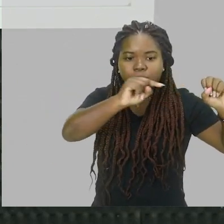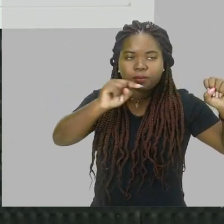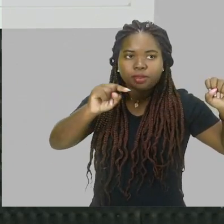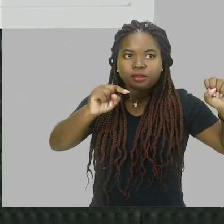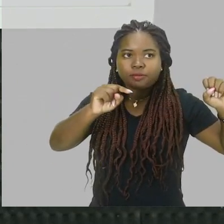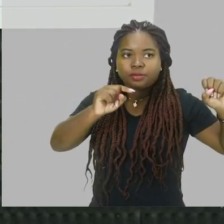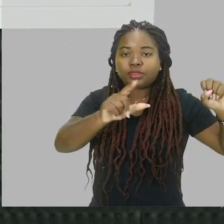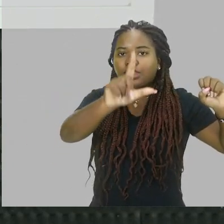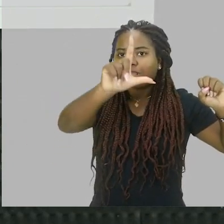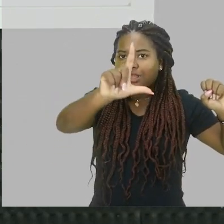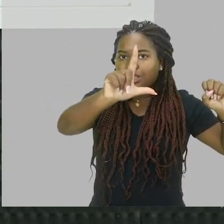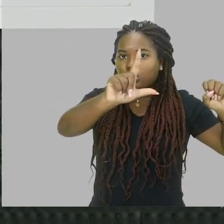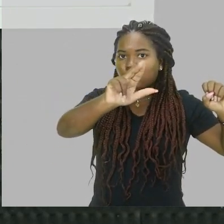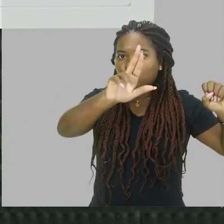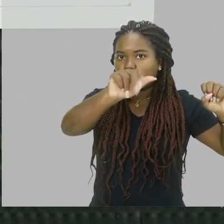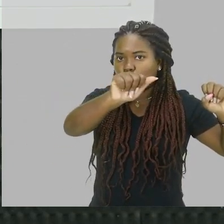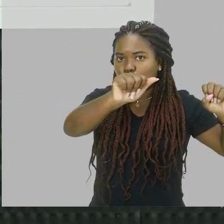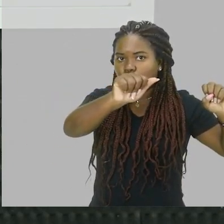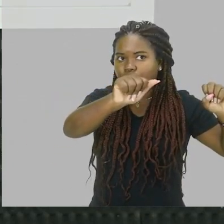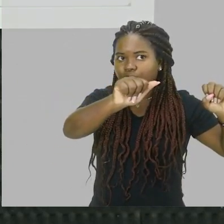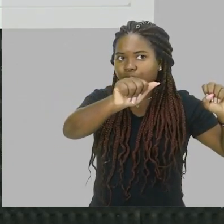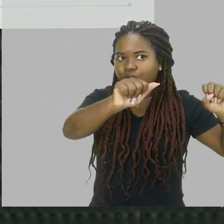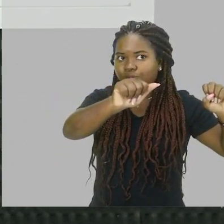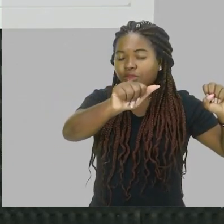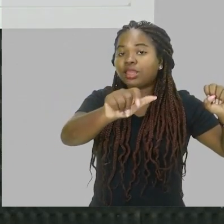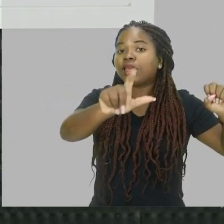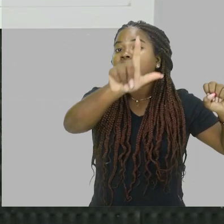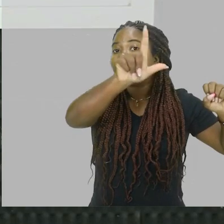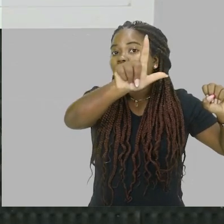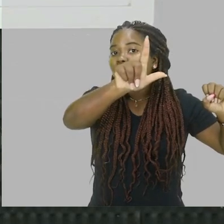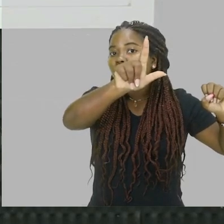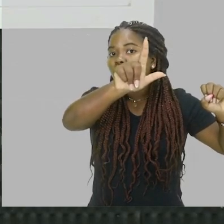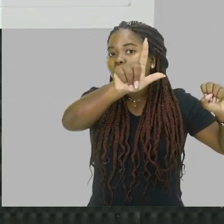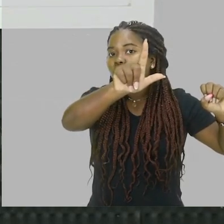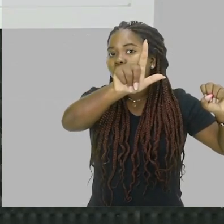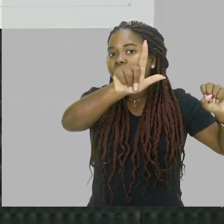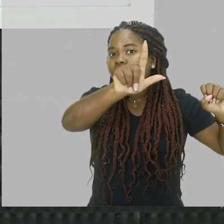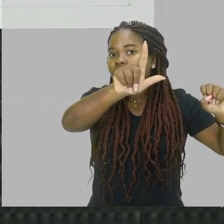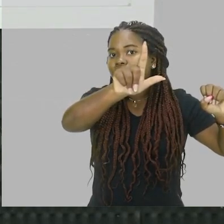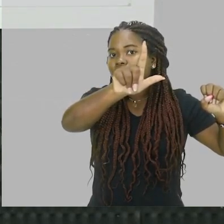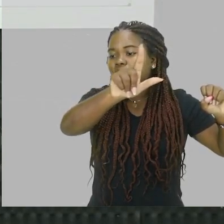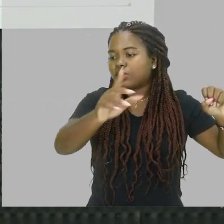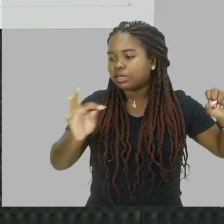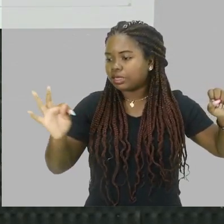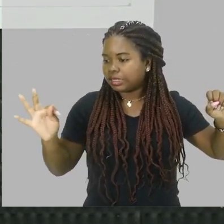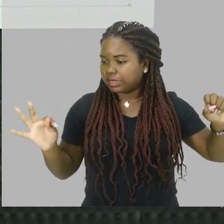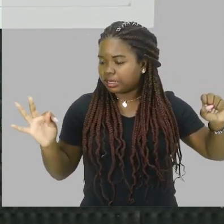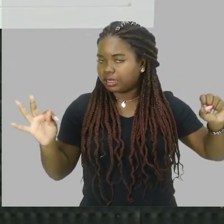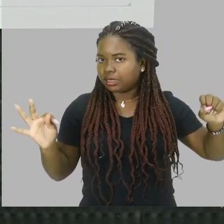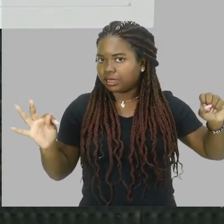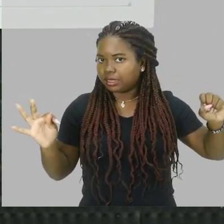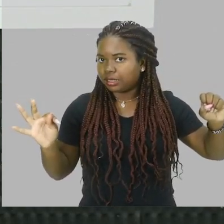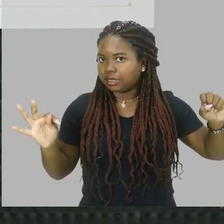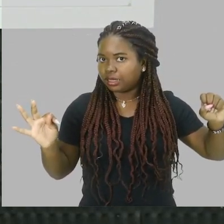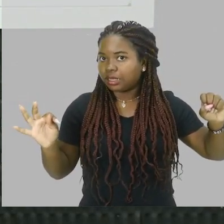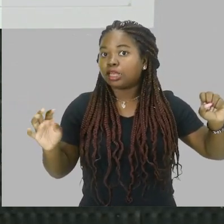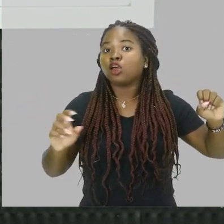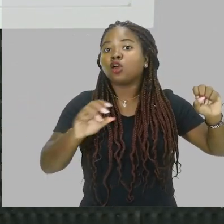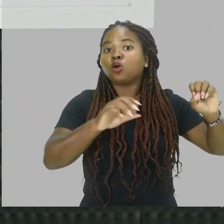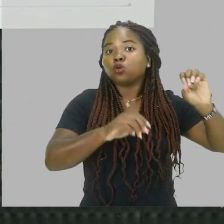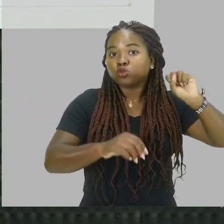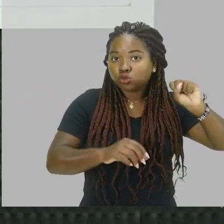a órbita da Lua, por exemplo, é nessa outra linha, tá certo? Então tem aqui um ângulo,